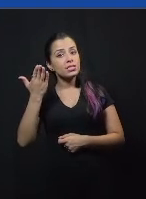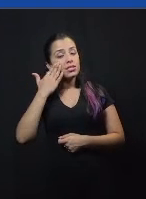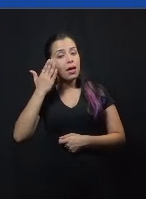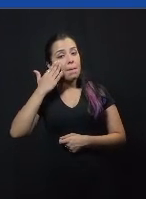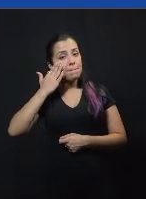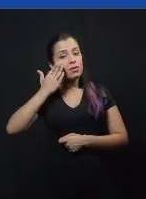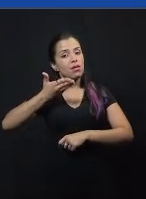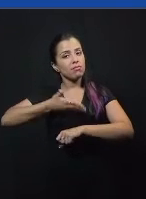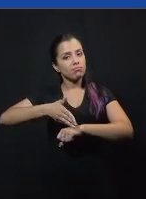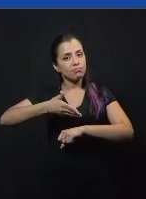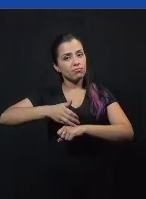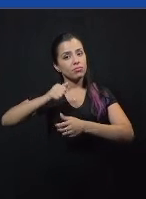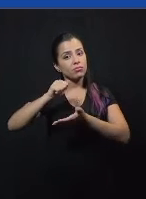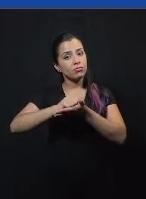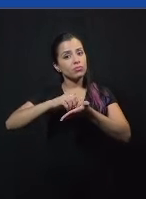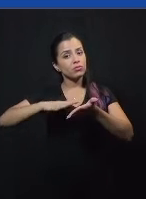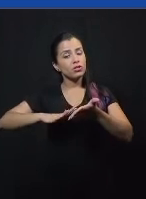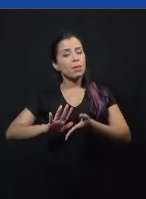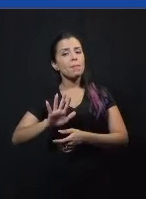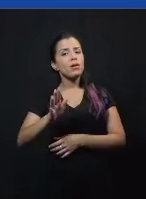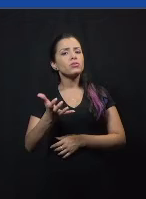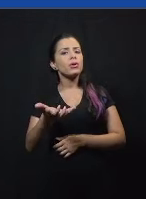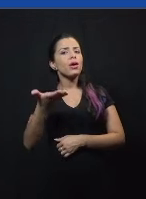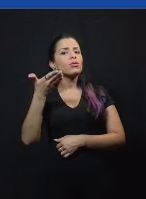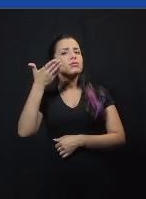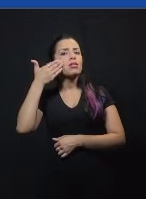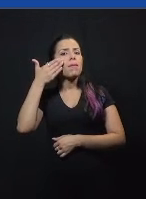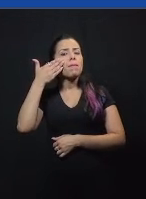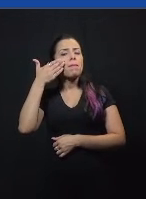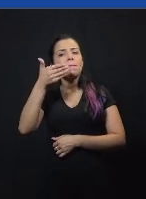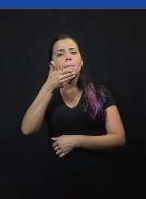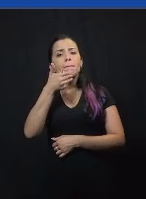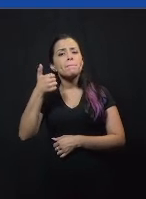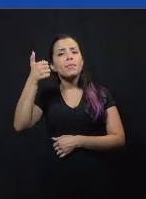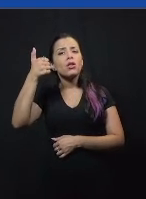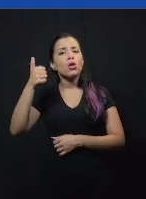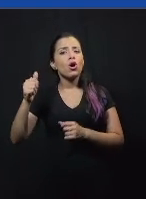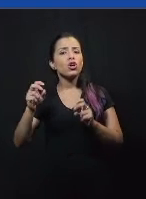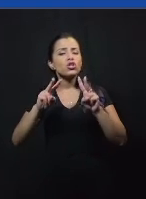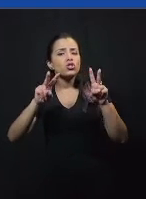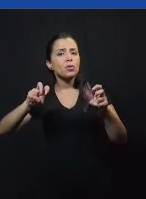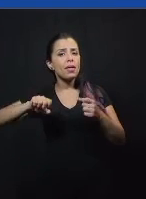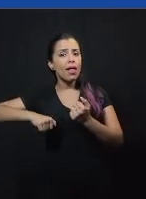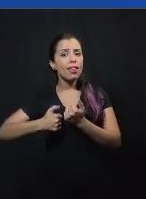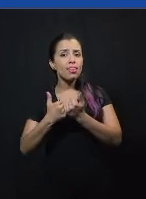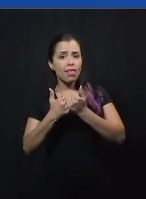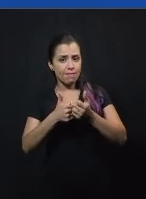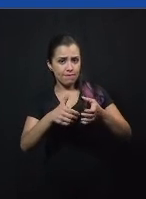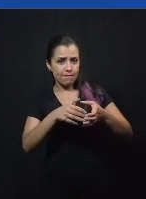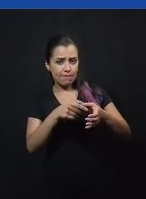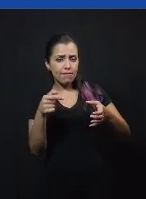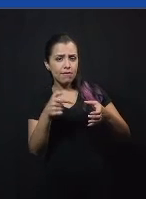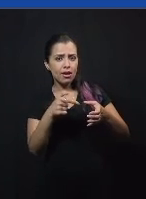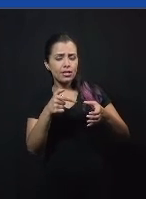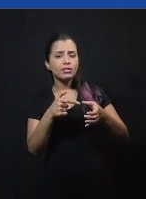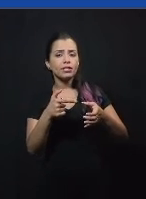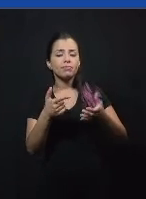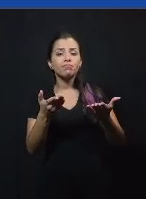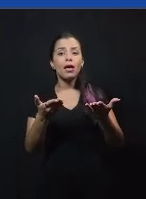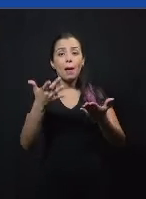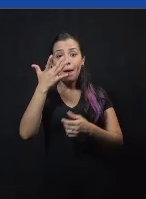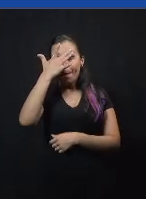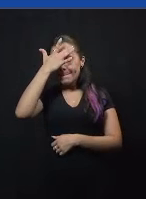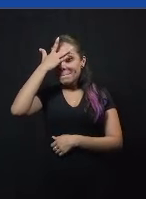exercício que é feito. Mas eu gostaria de entender mais da parte do time de defesa como é que as pessoas realmente vão